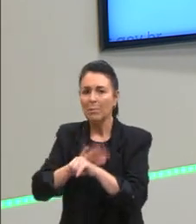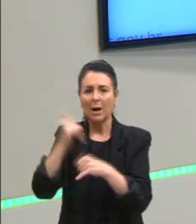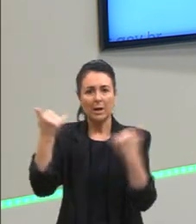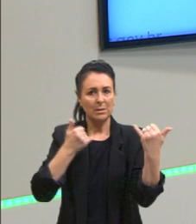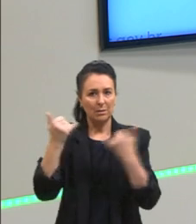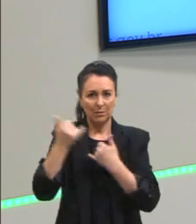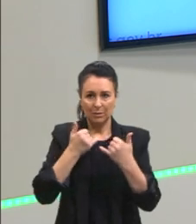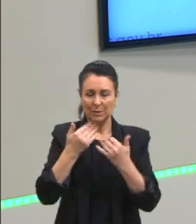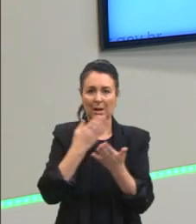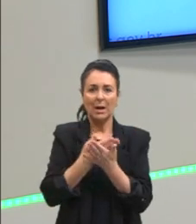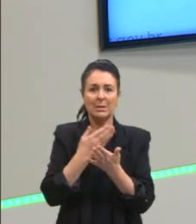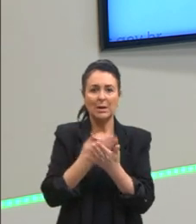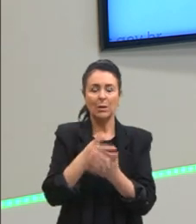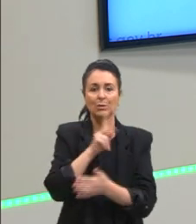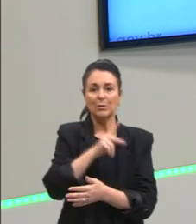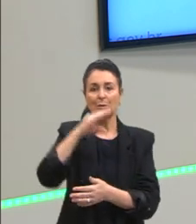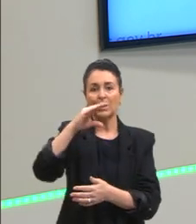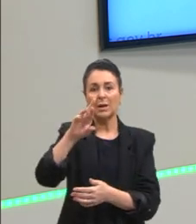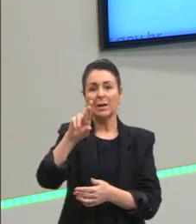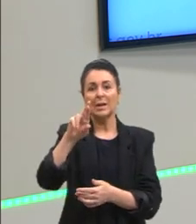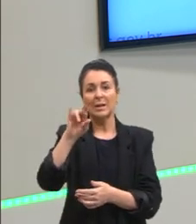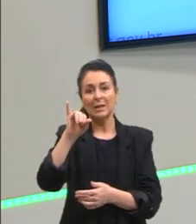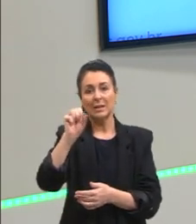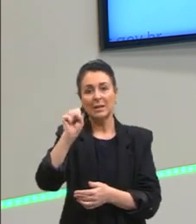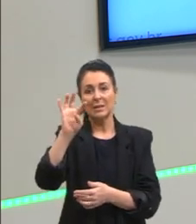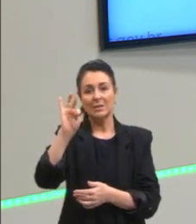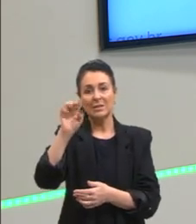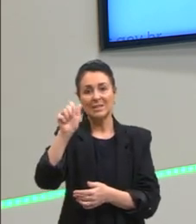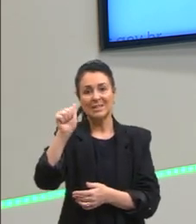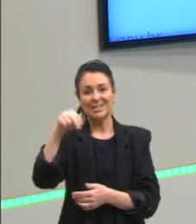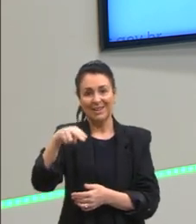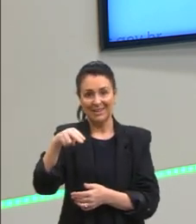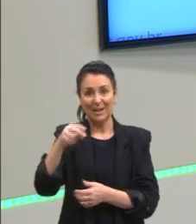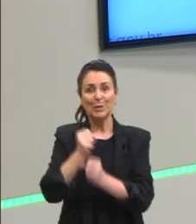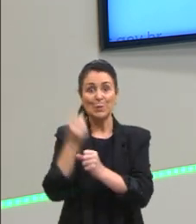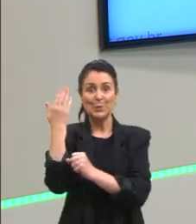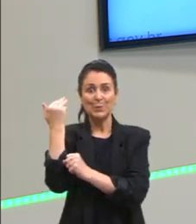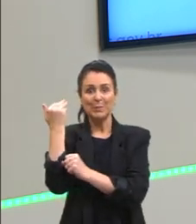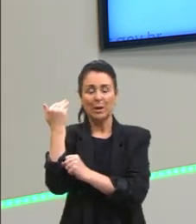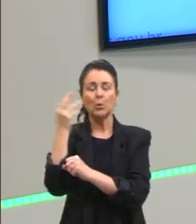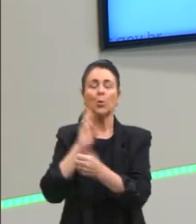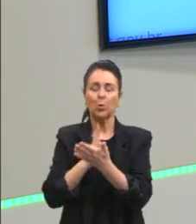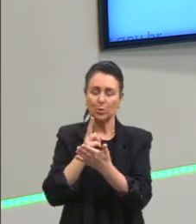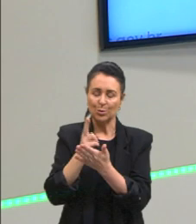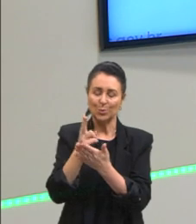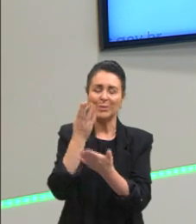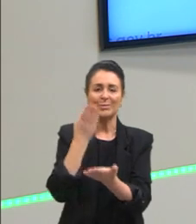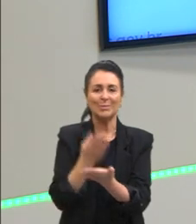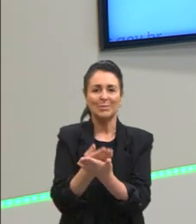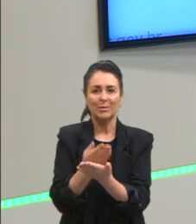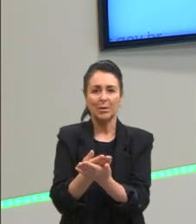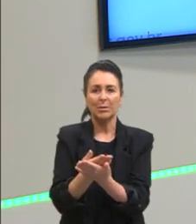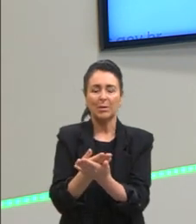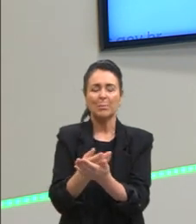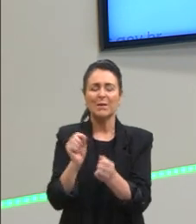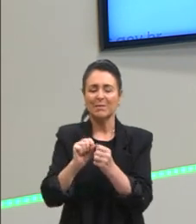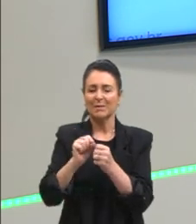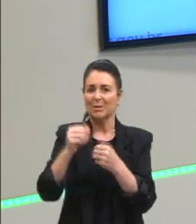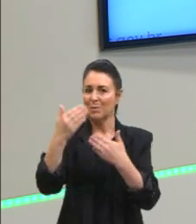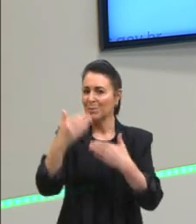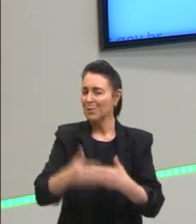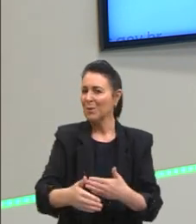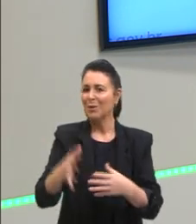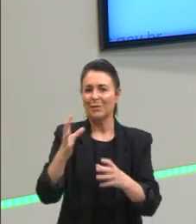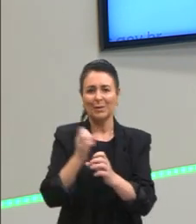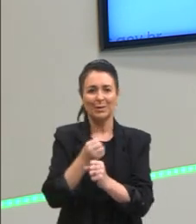busque as aulas do professor Christian, também que estão gravadas no ano passado, enfim, continue buscando, continue estudando para uma excelente nota do